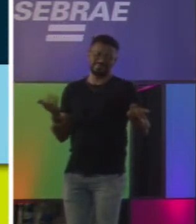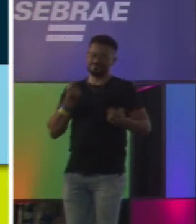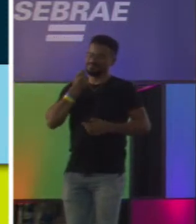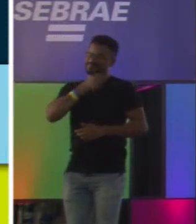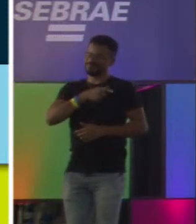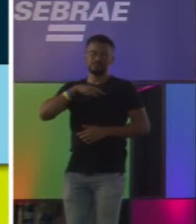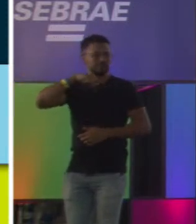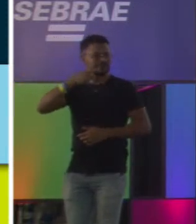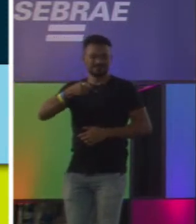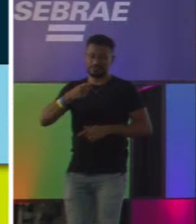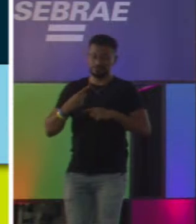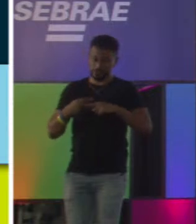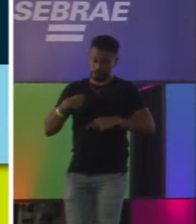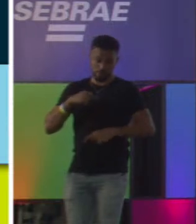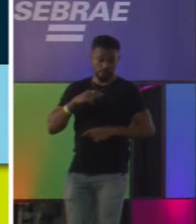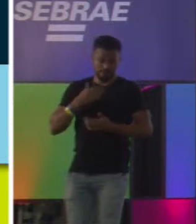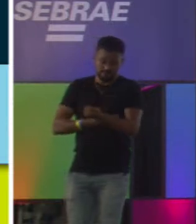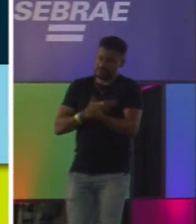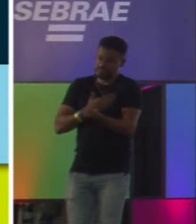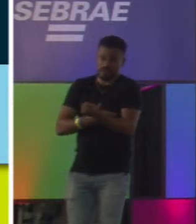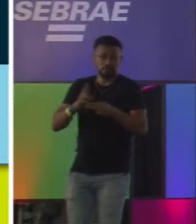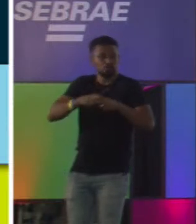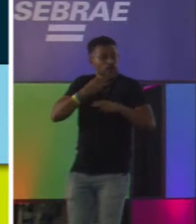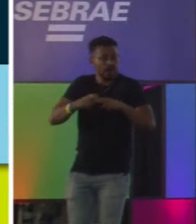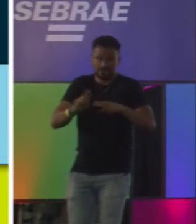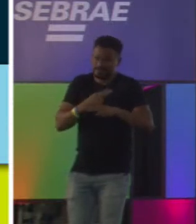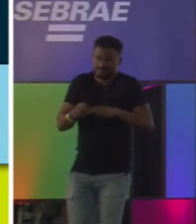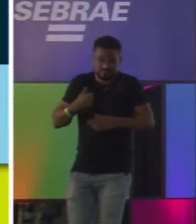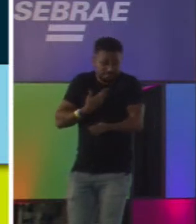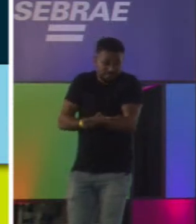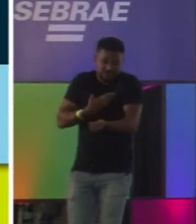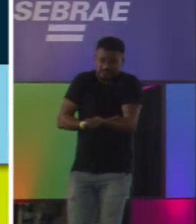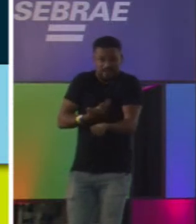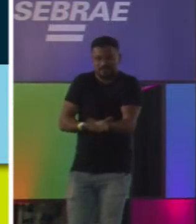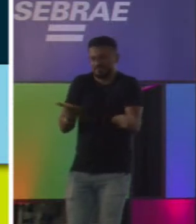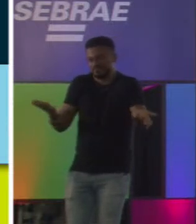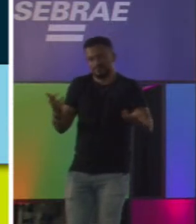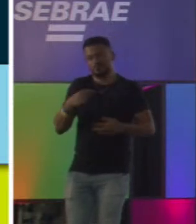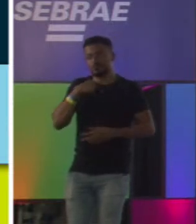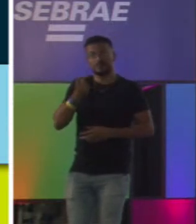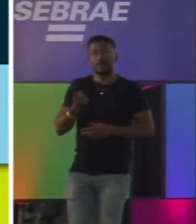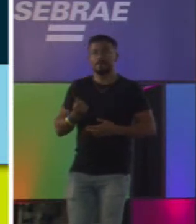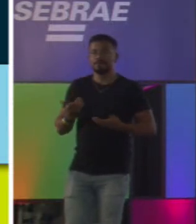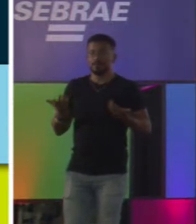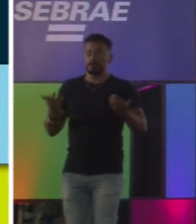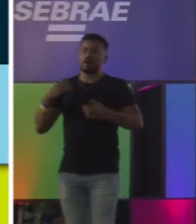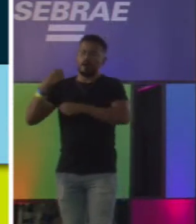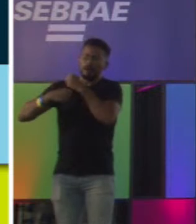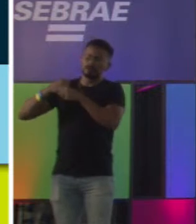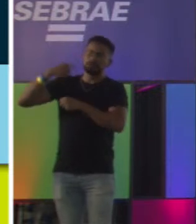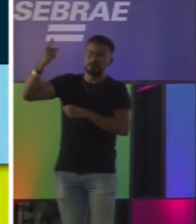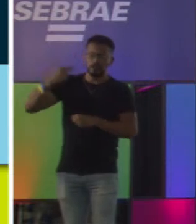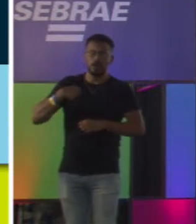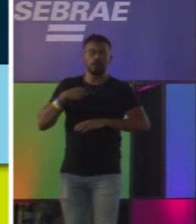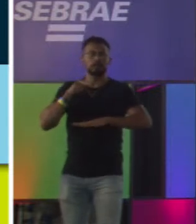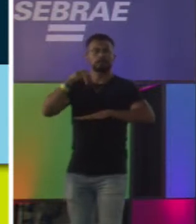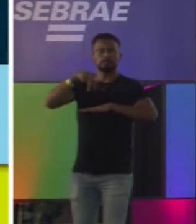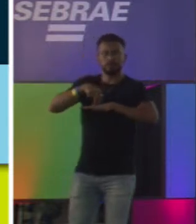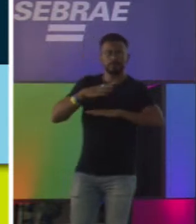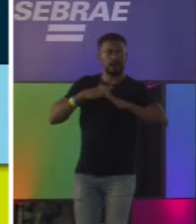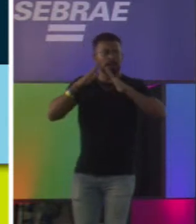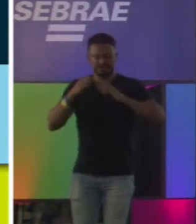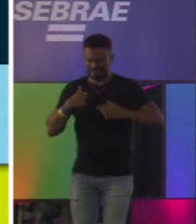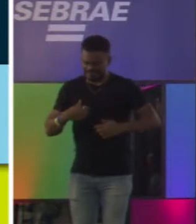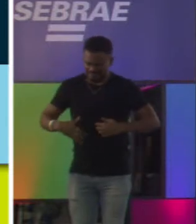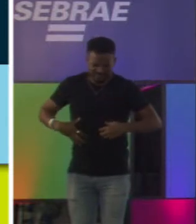Não vai dar certo. Eu comecei errado. E aí, no ano seguinte, eu continuava na varanda da minha casa, eu sentia uma dor. Eu estava